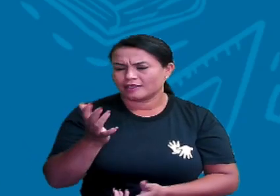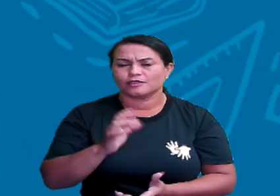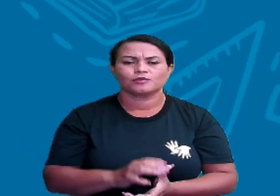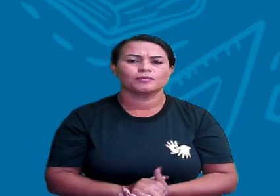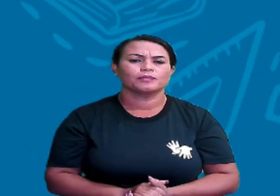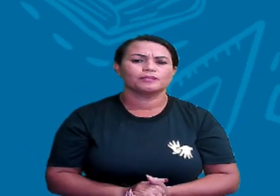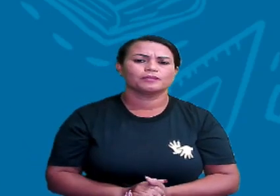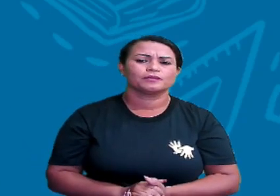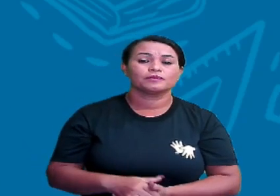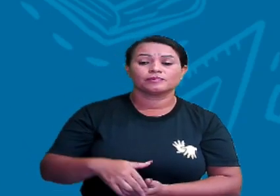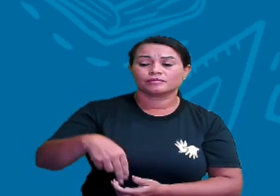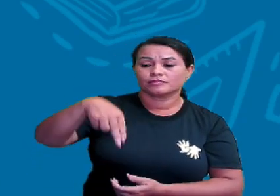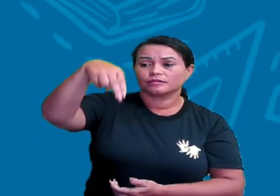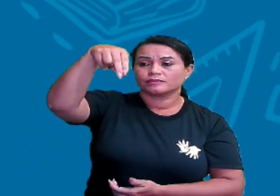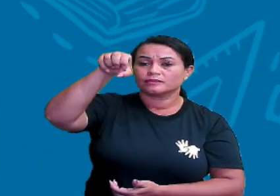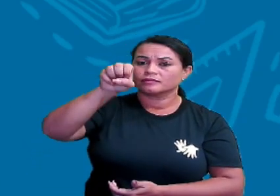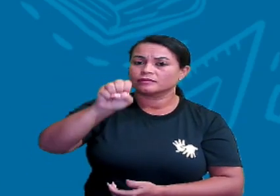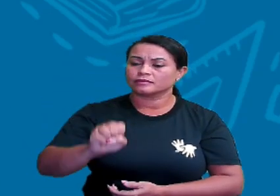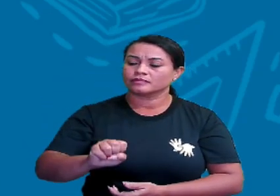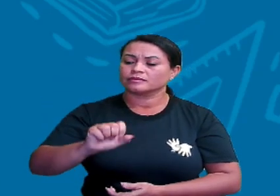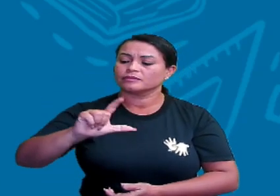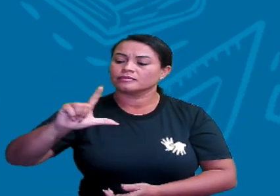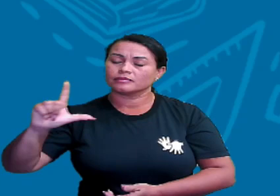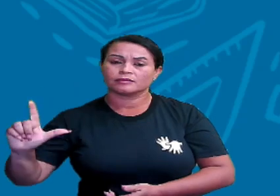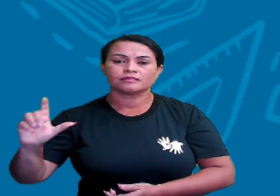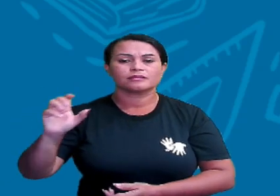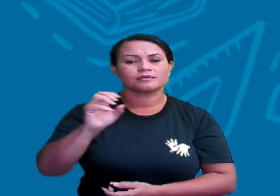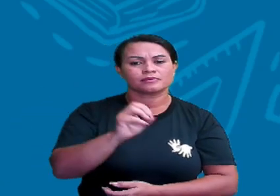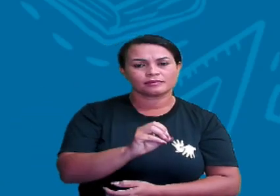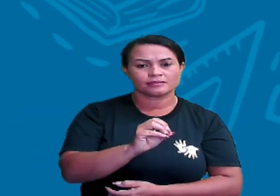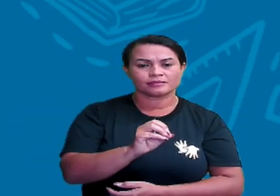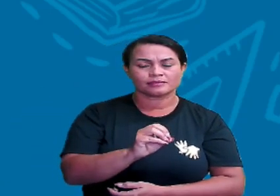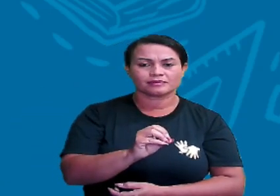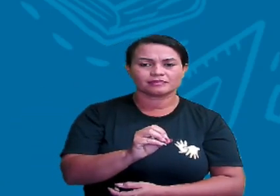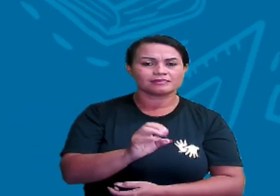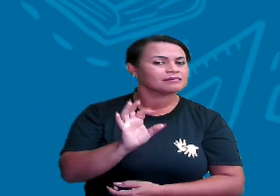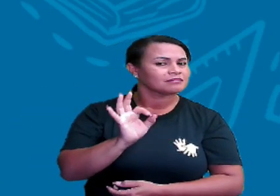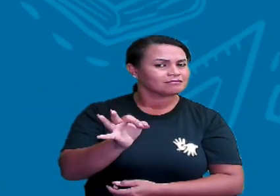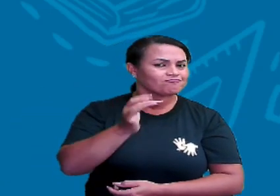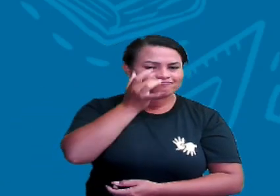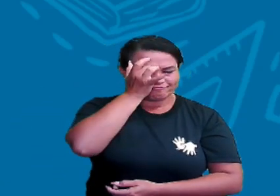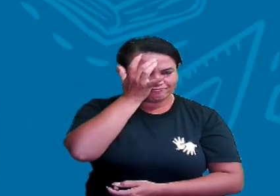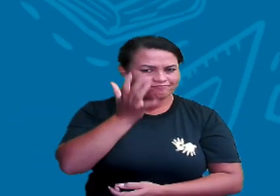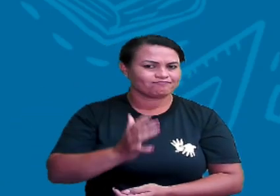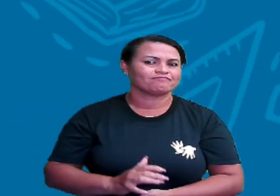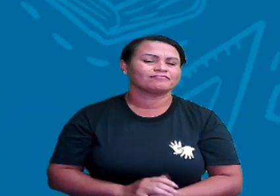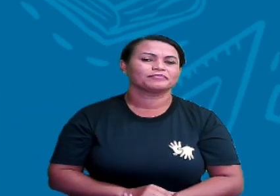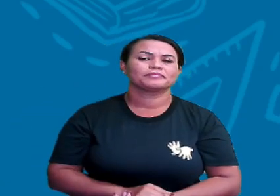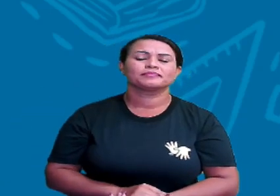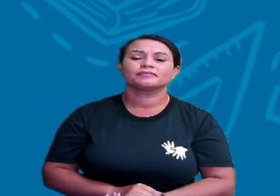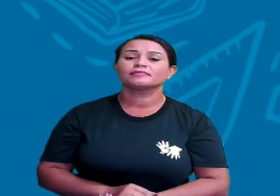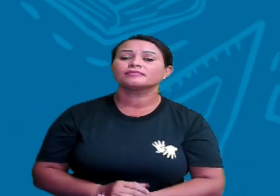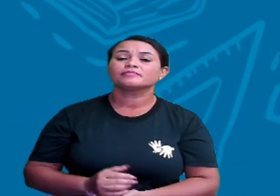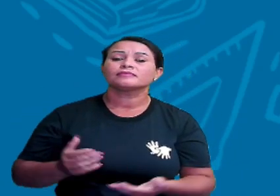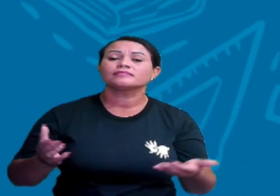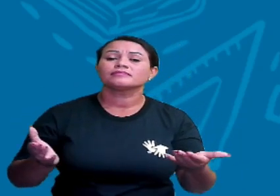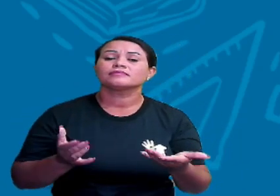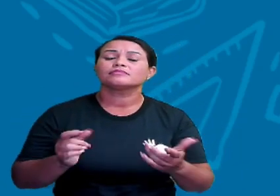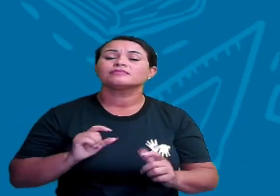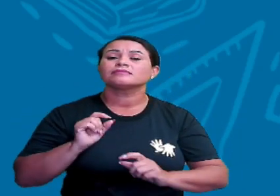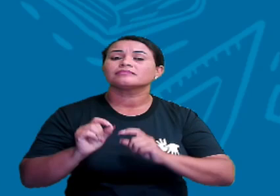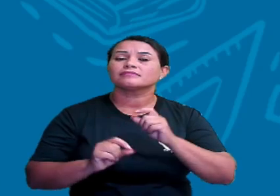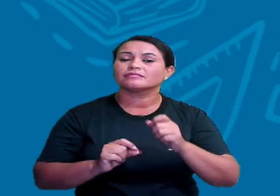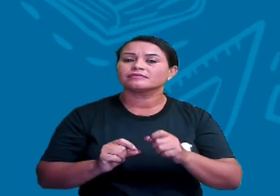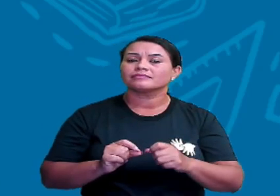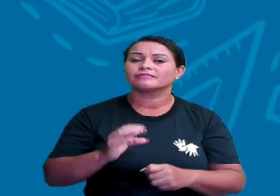Norte, sul, leste e oeste. Muito fácil, né? Agora, vamos para os